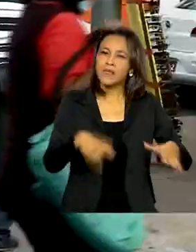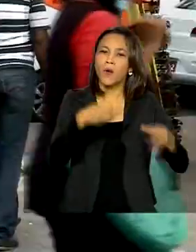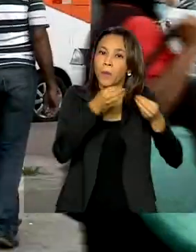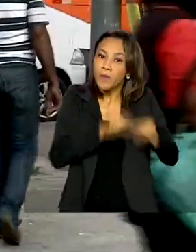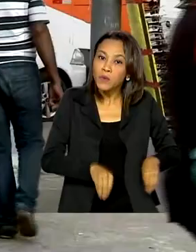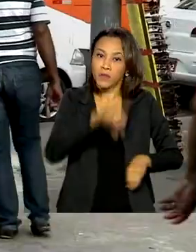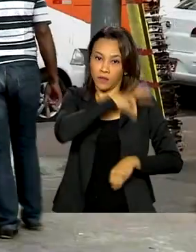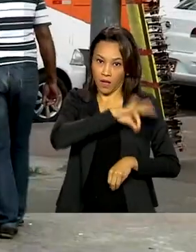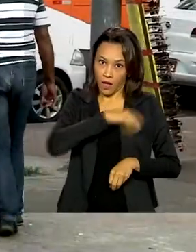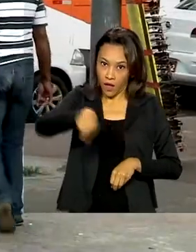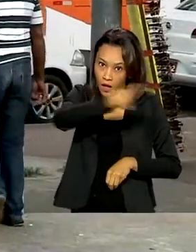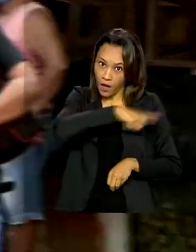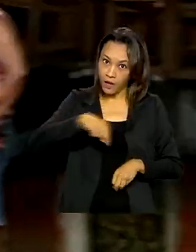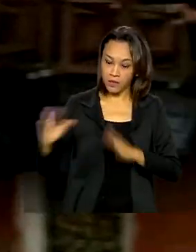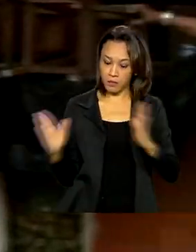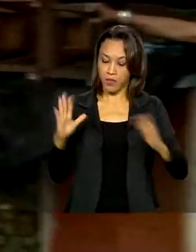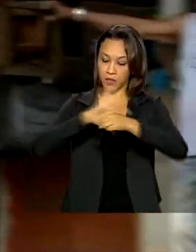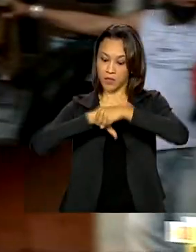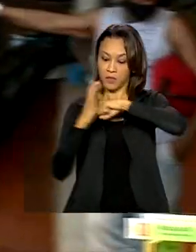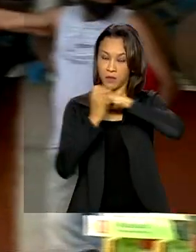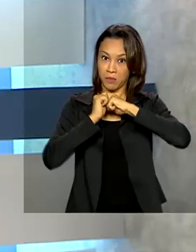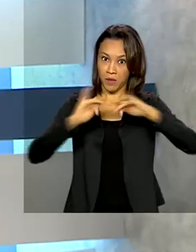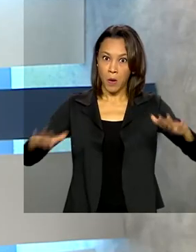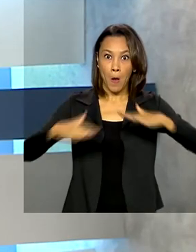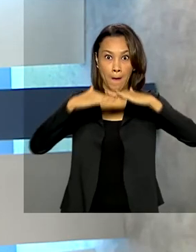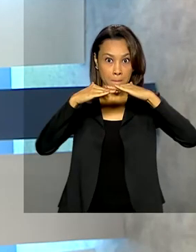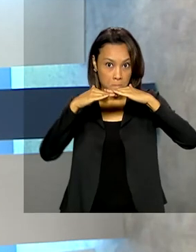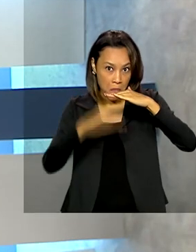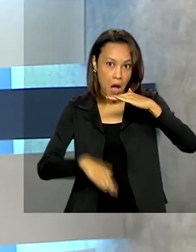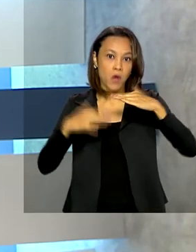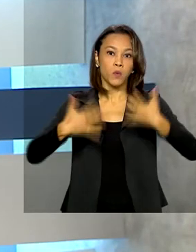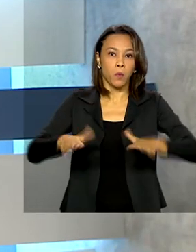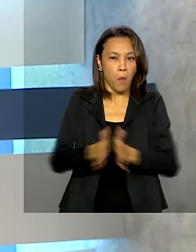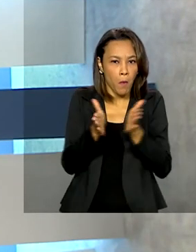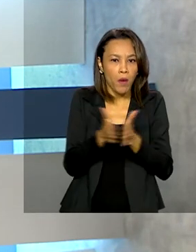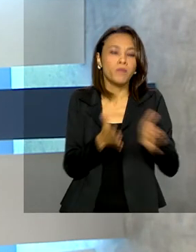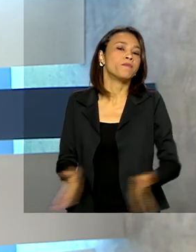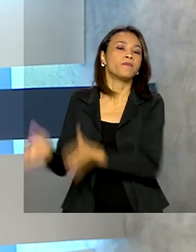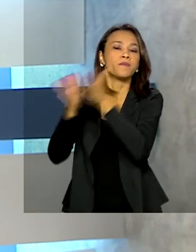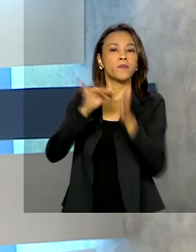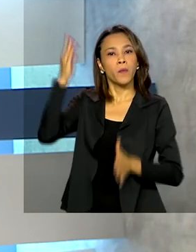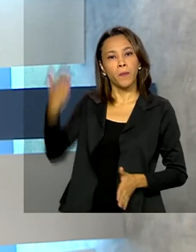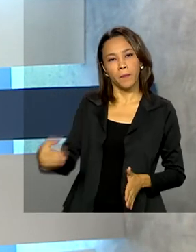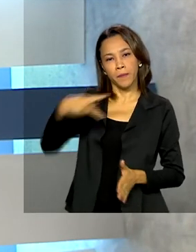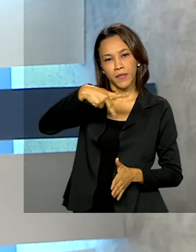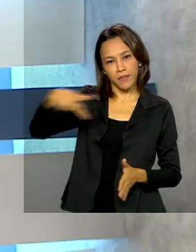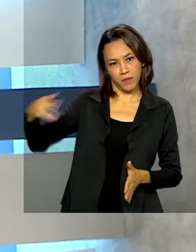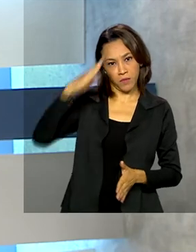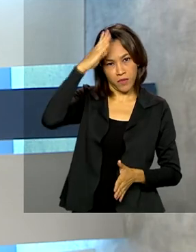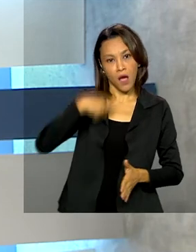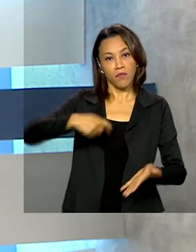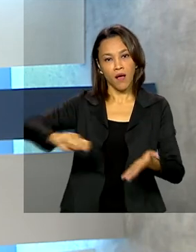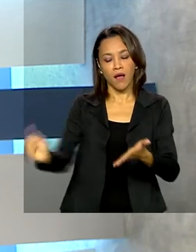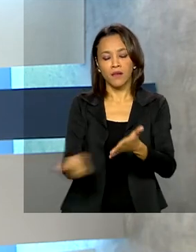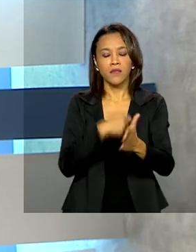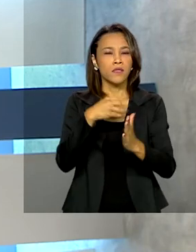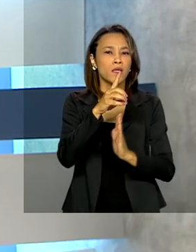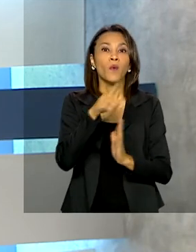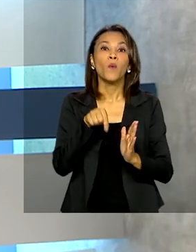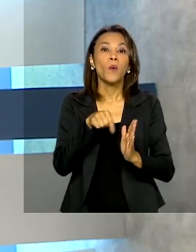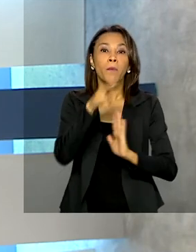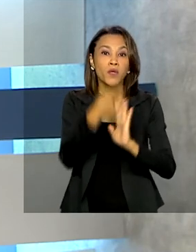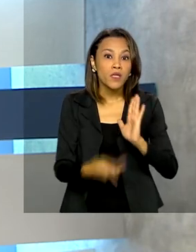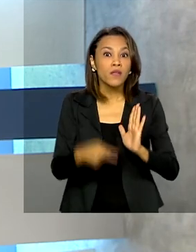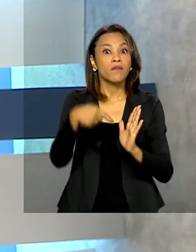A pobreza está no menor patamar da história. Presidente Jair Bolsonaro sanciona projeto que regulamenta a